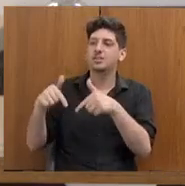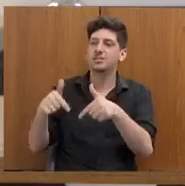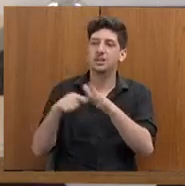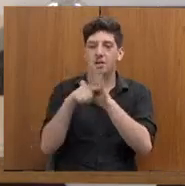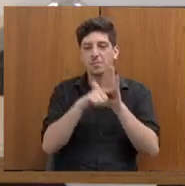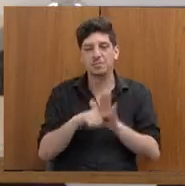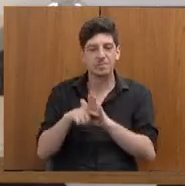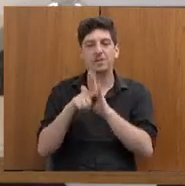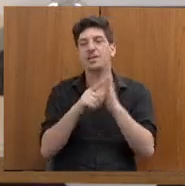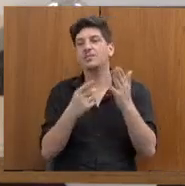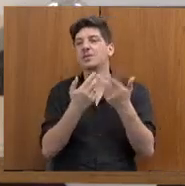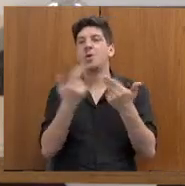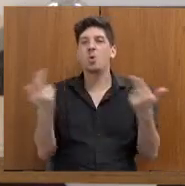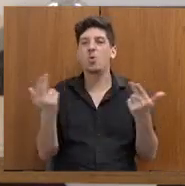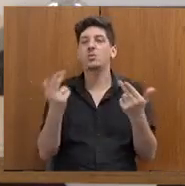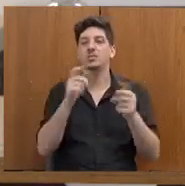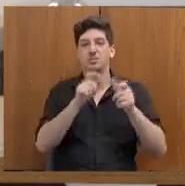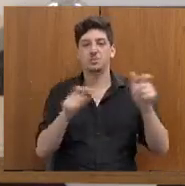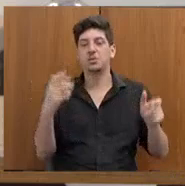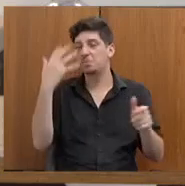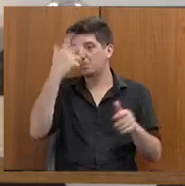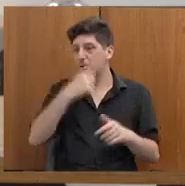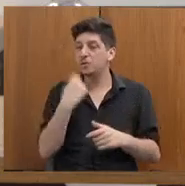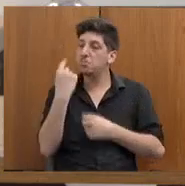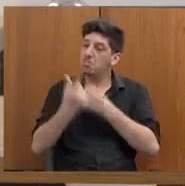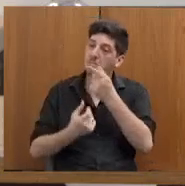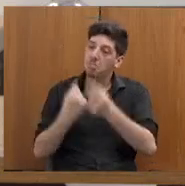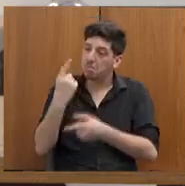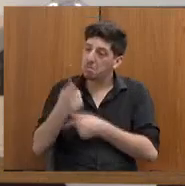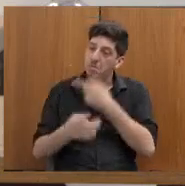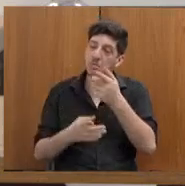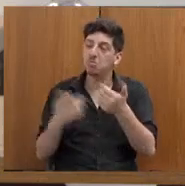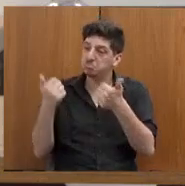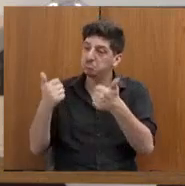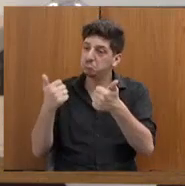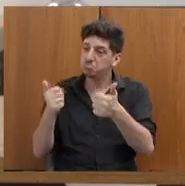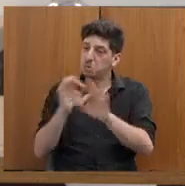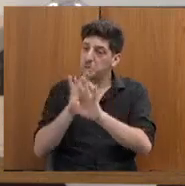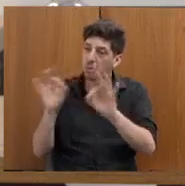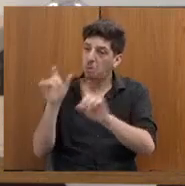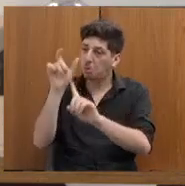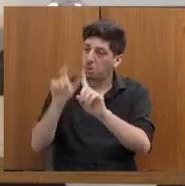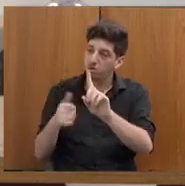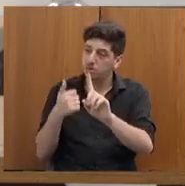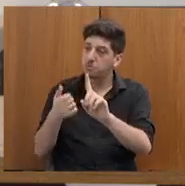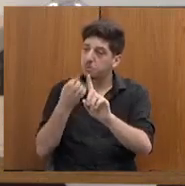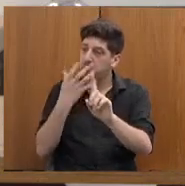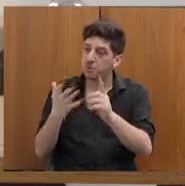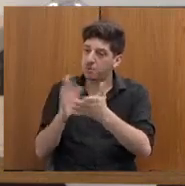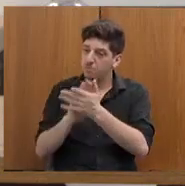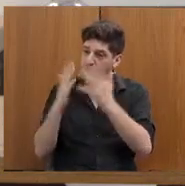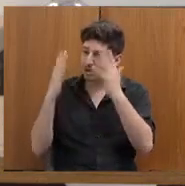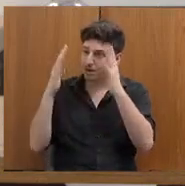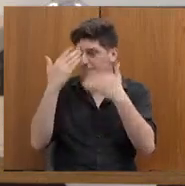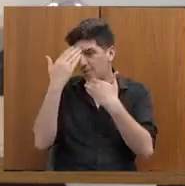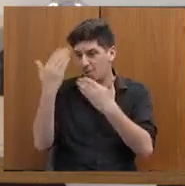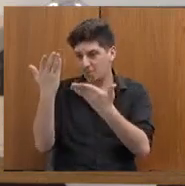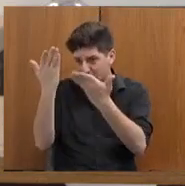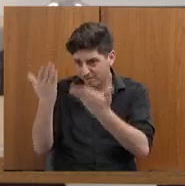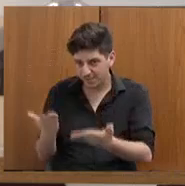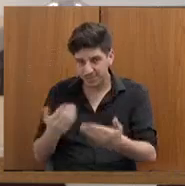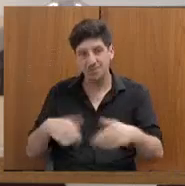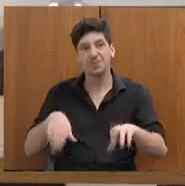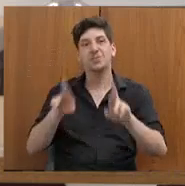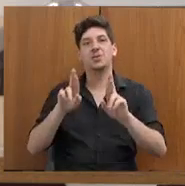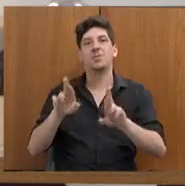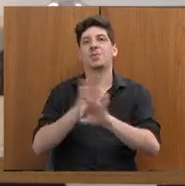muito bonito, raro, e a gente não pode deixar aqui de evidenciar isso. Te agradecemos, desejamos